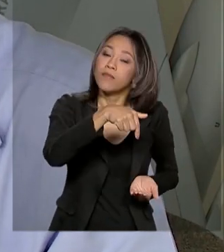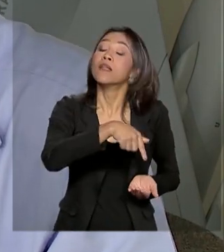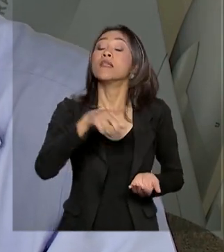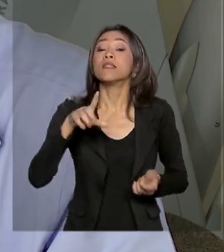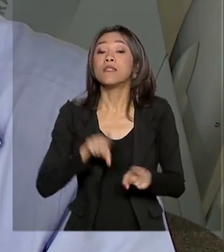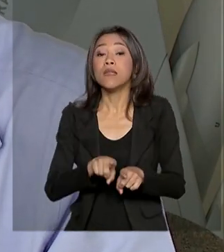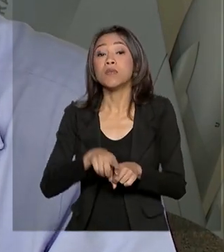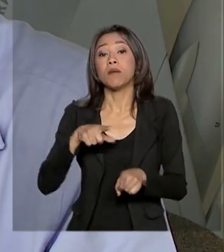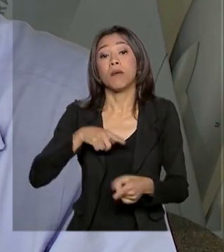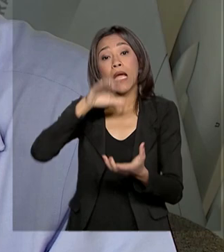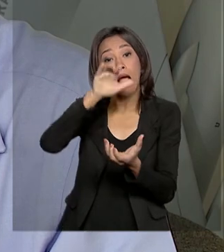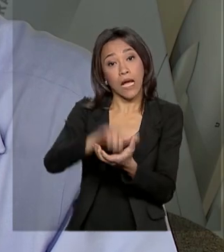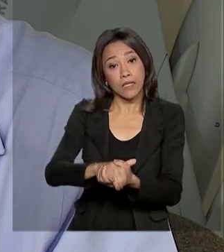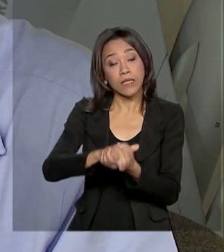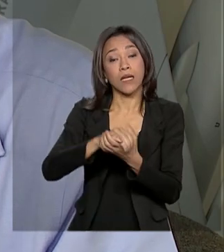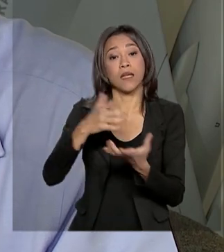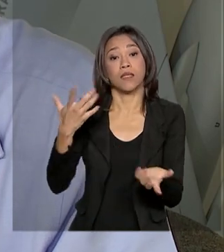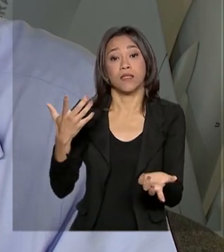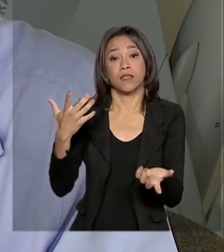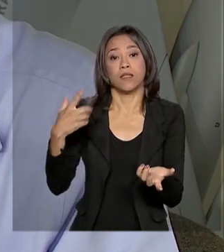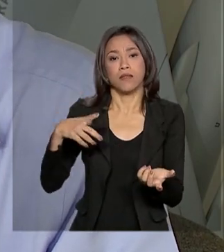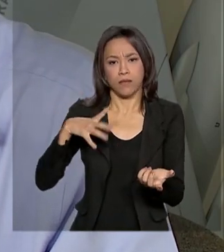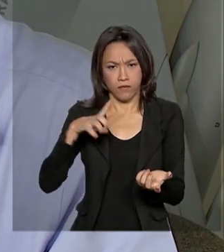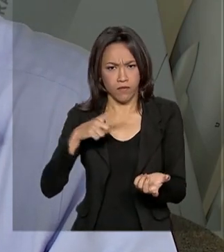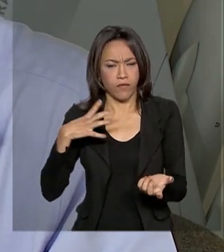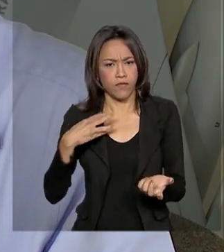e temos unidades singles.